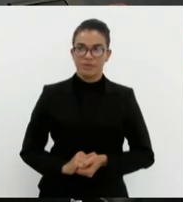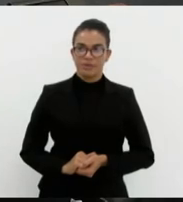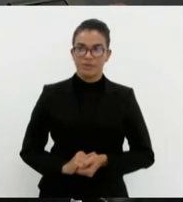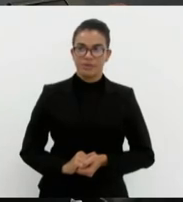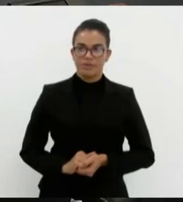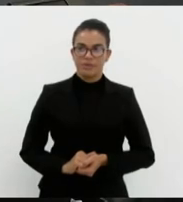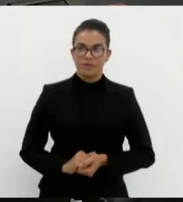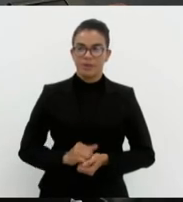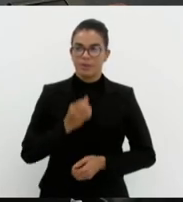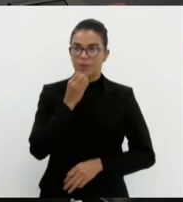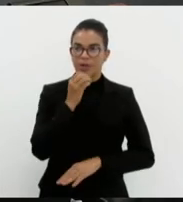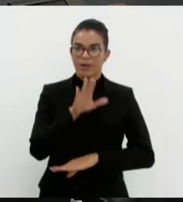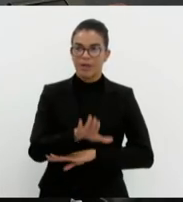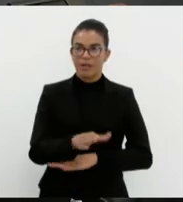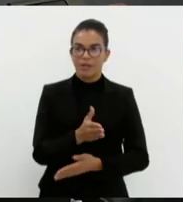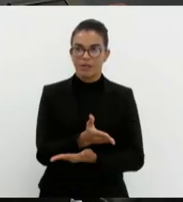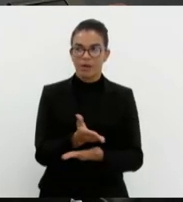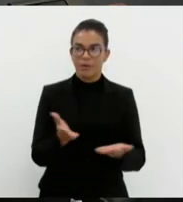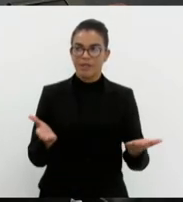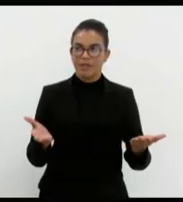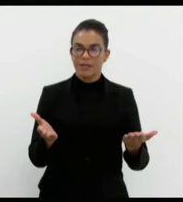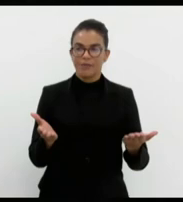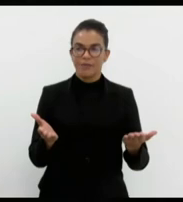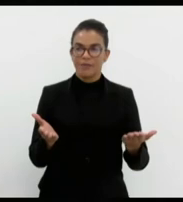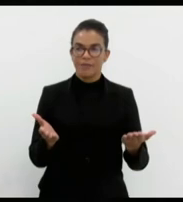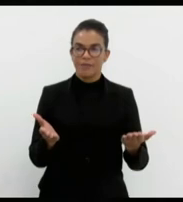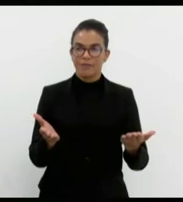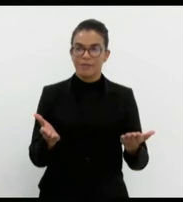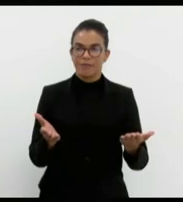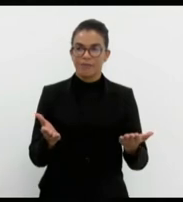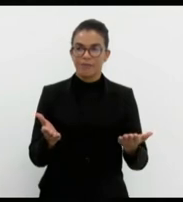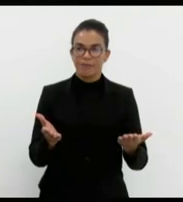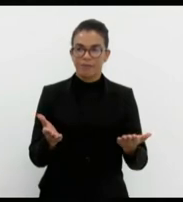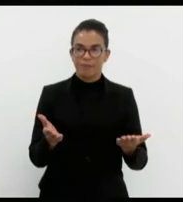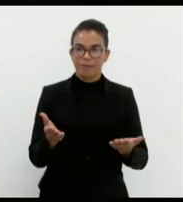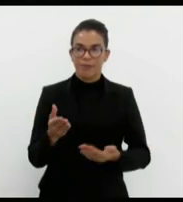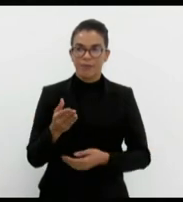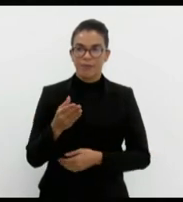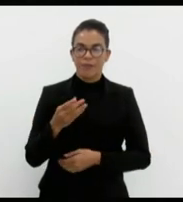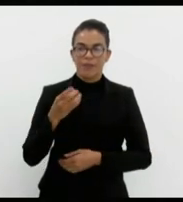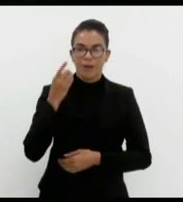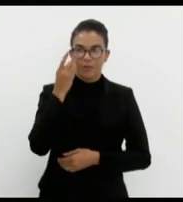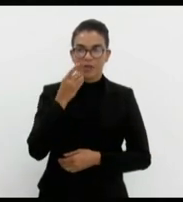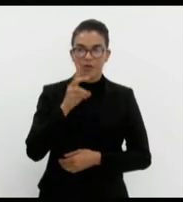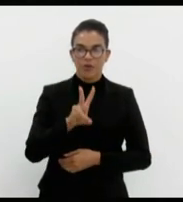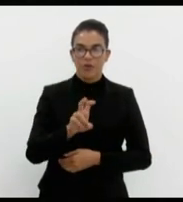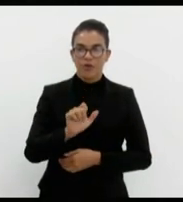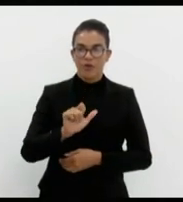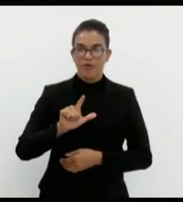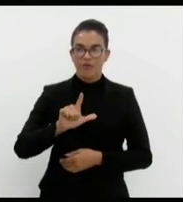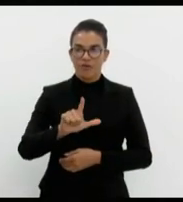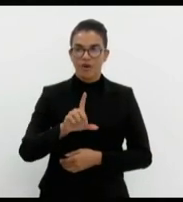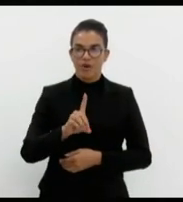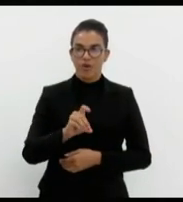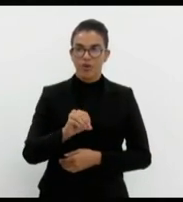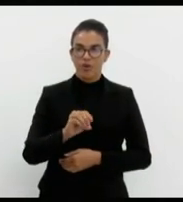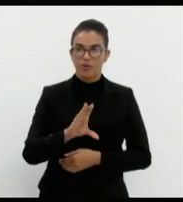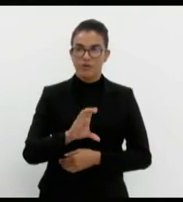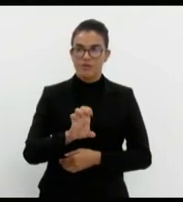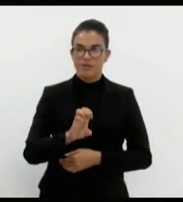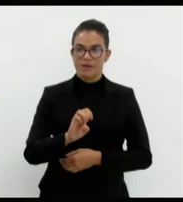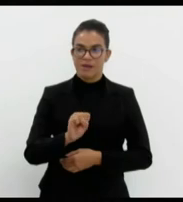Boa tarde a todos. Ao nosso presidente, o deputado Valdo Seaz, que está presidindo aqui essa sessão.